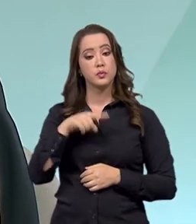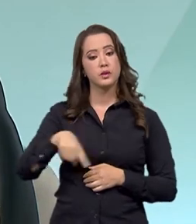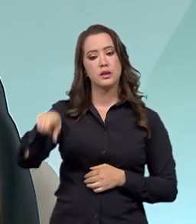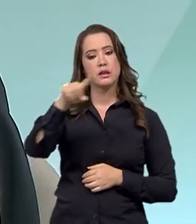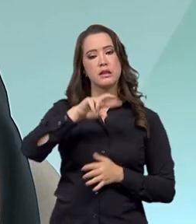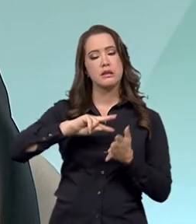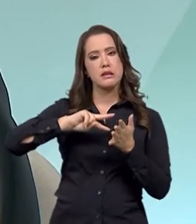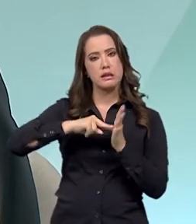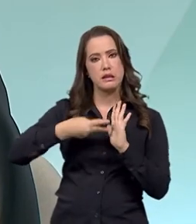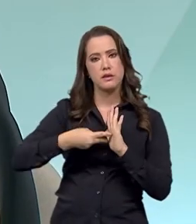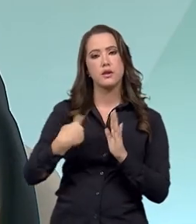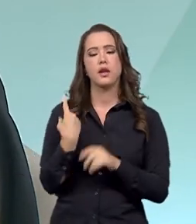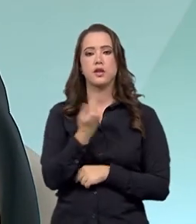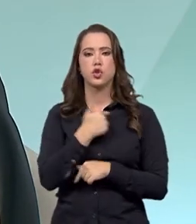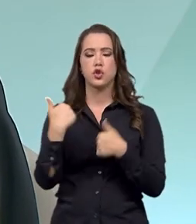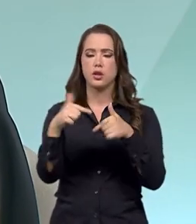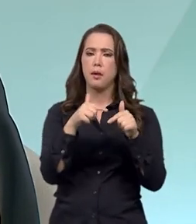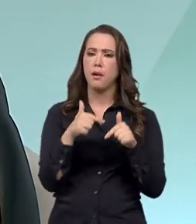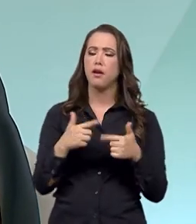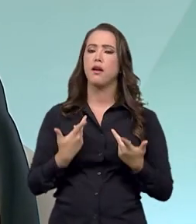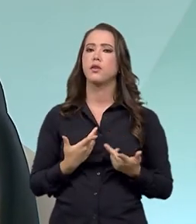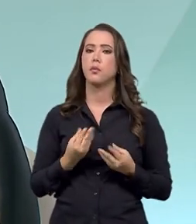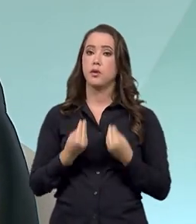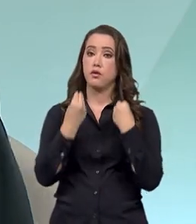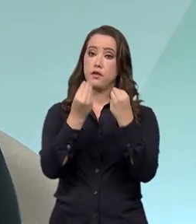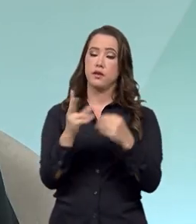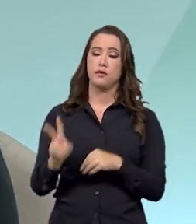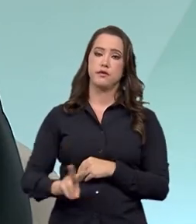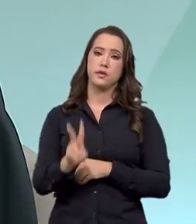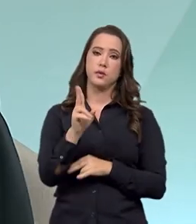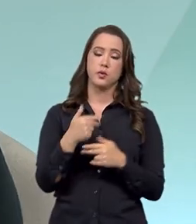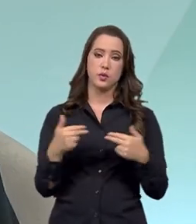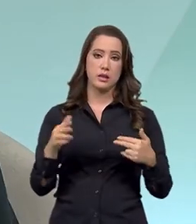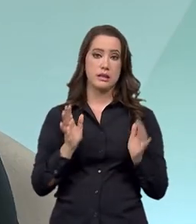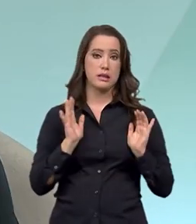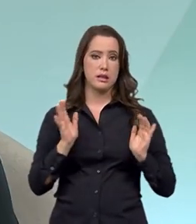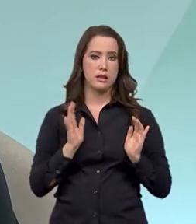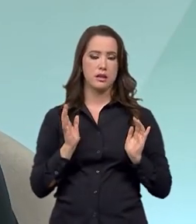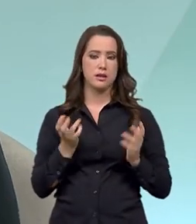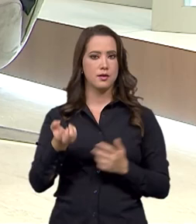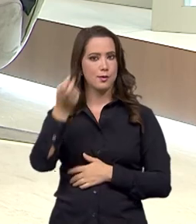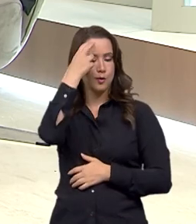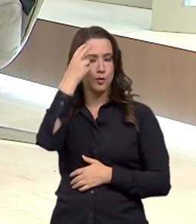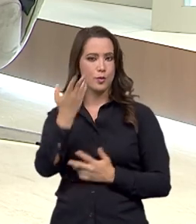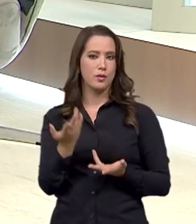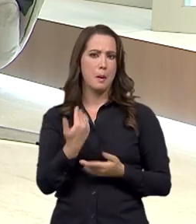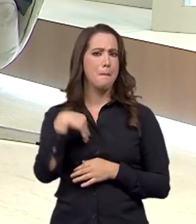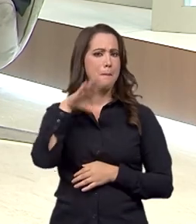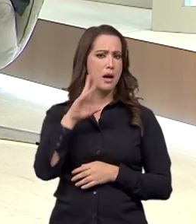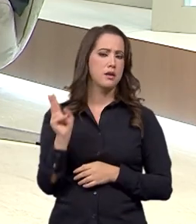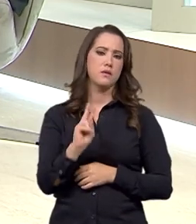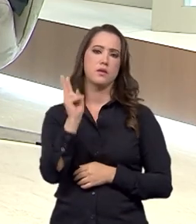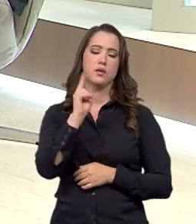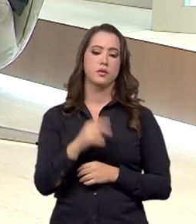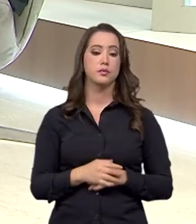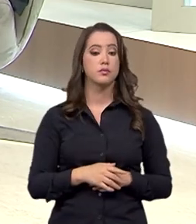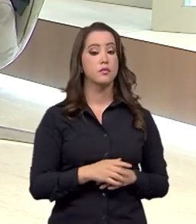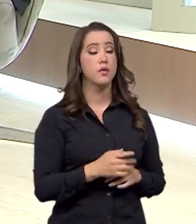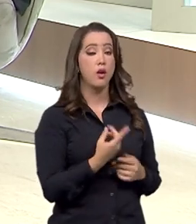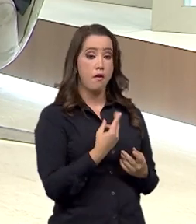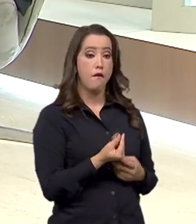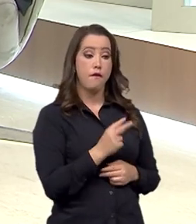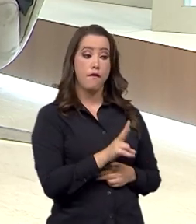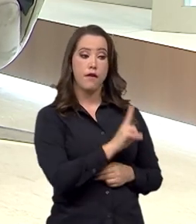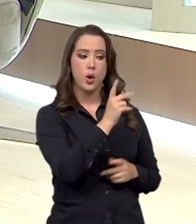sentido que a gente tem trabalhado muito, trazendo valor aí ao patrimônio cultural. Ainda mais valor, né? Porque o... Econômico também,